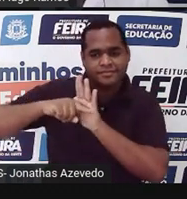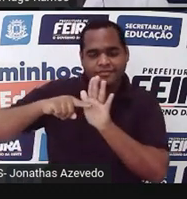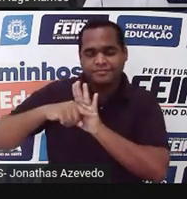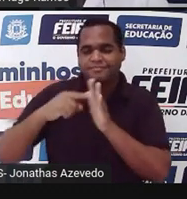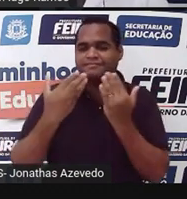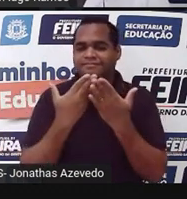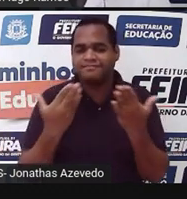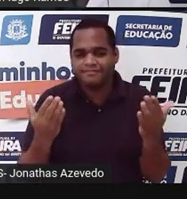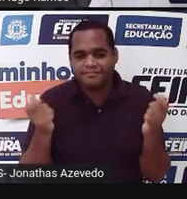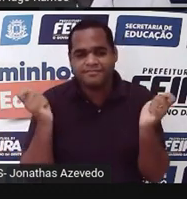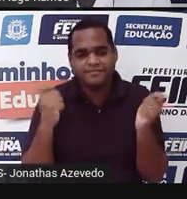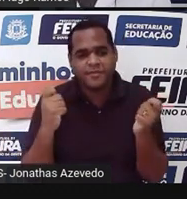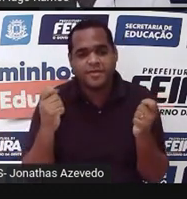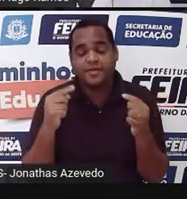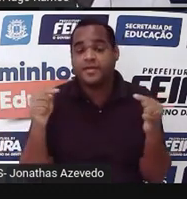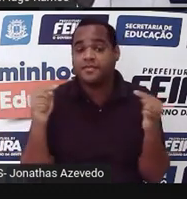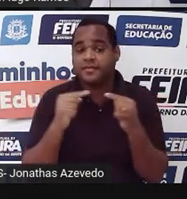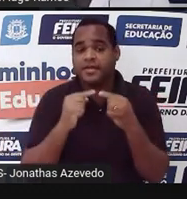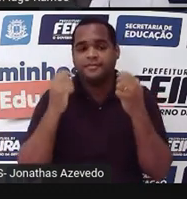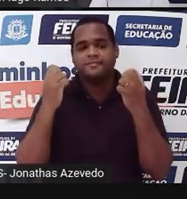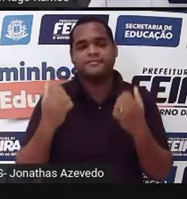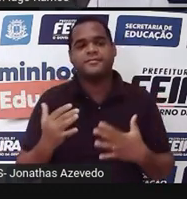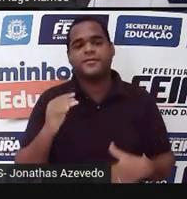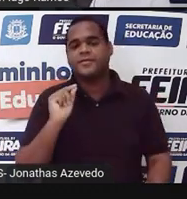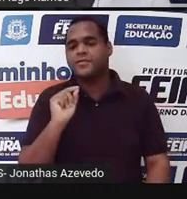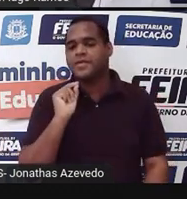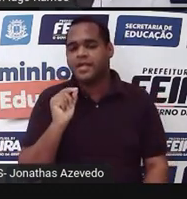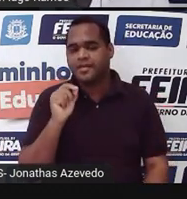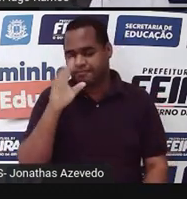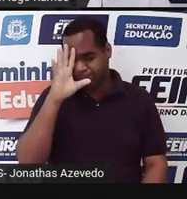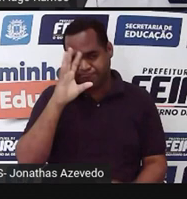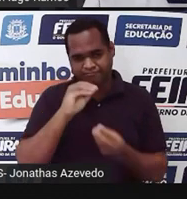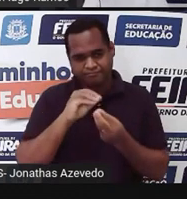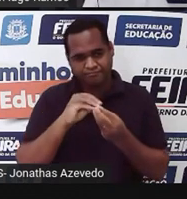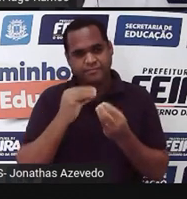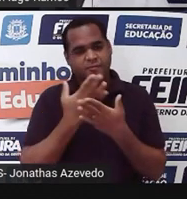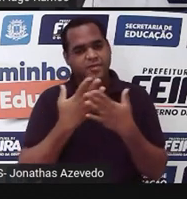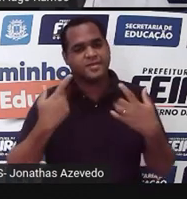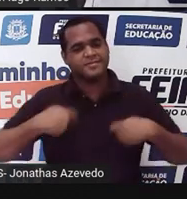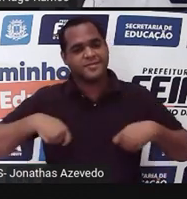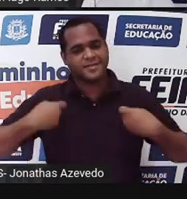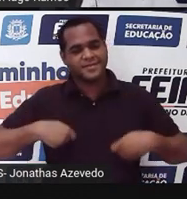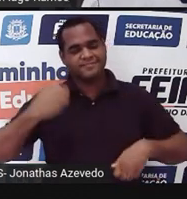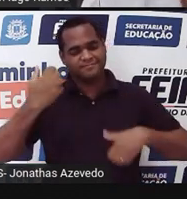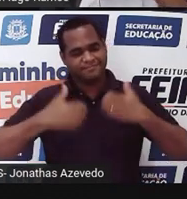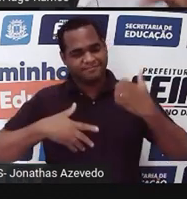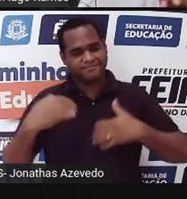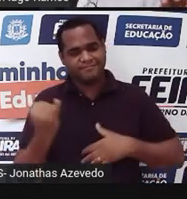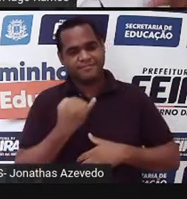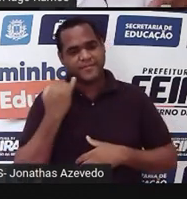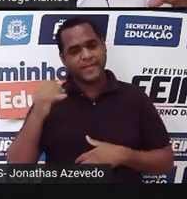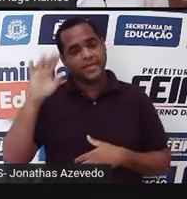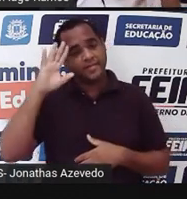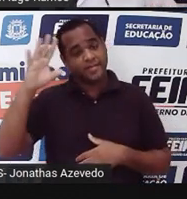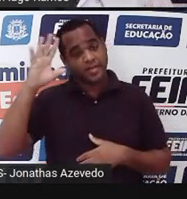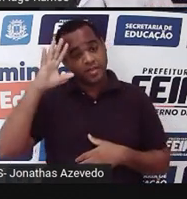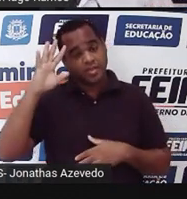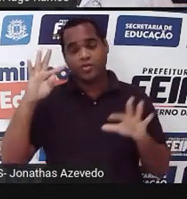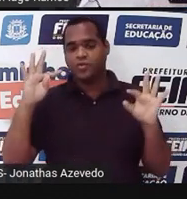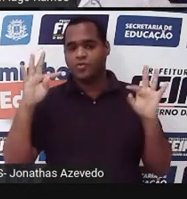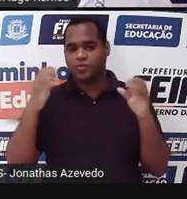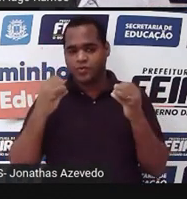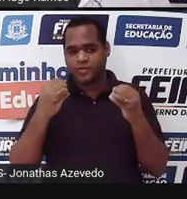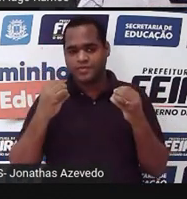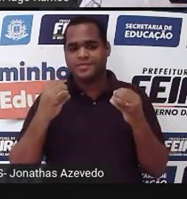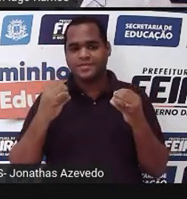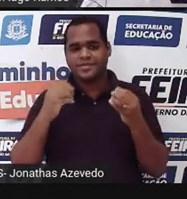Essa situação para chegar à conclusão que a gente precisa chegar pensando no conteúdo